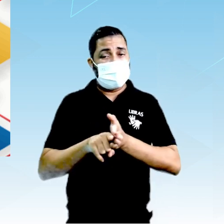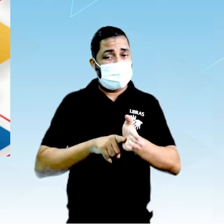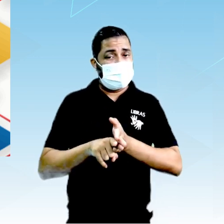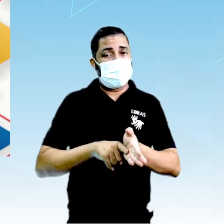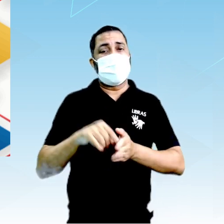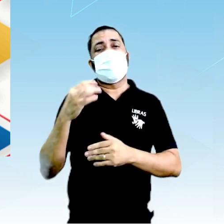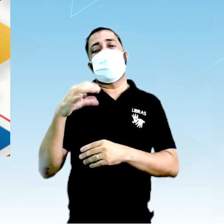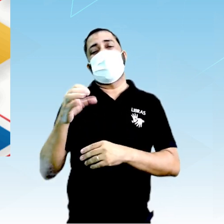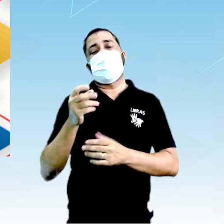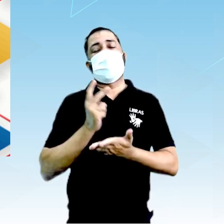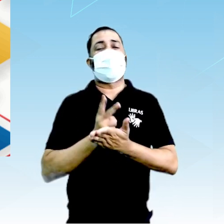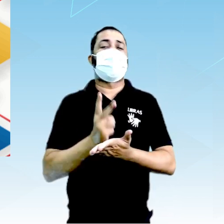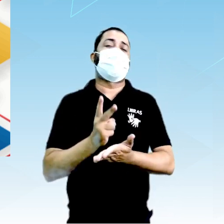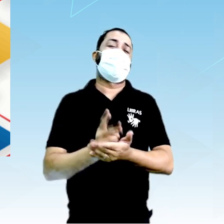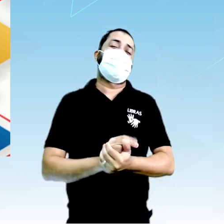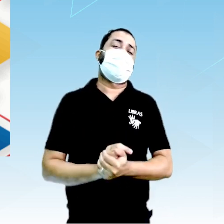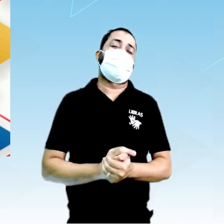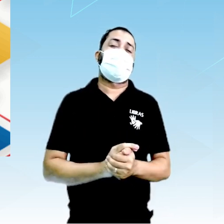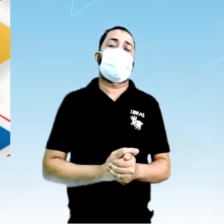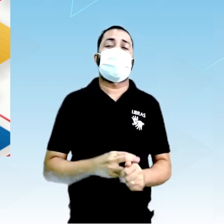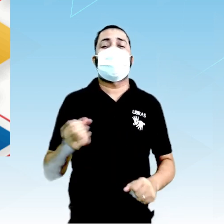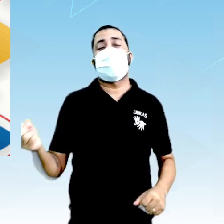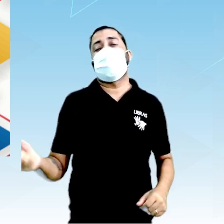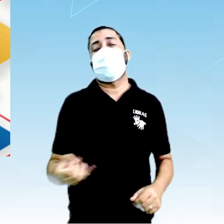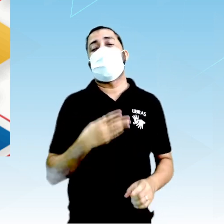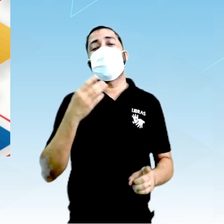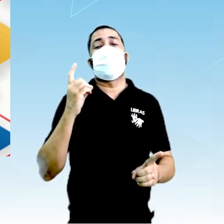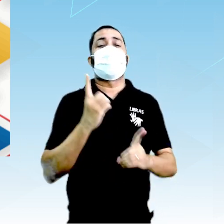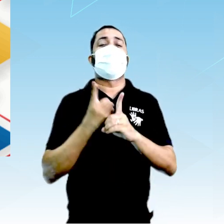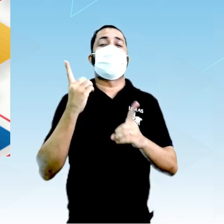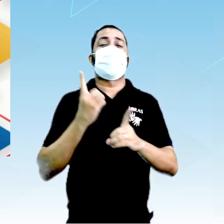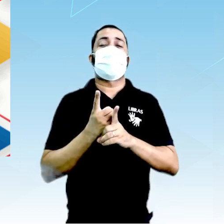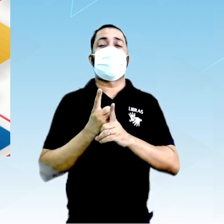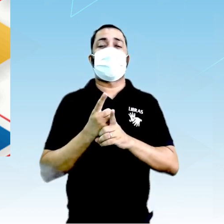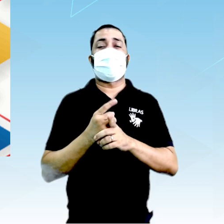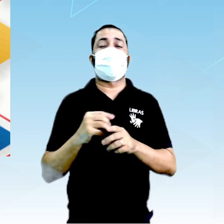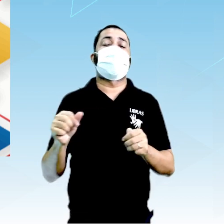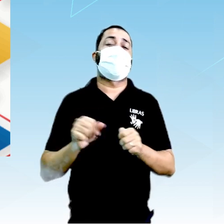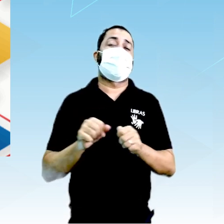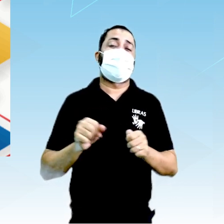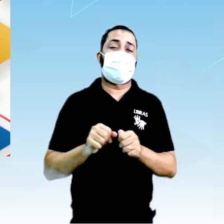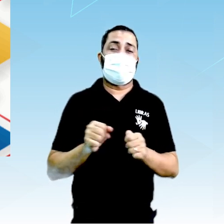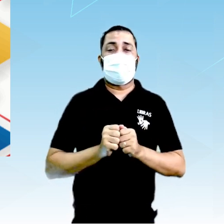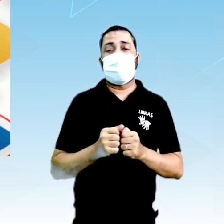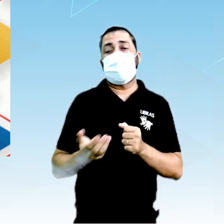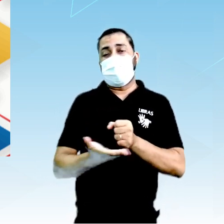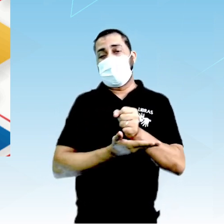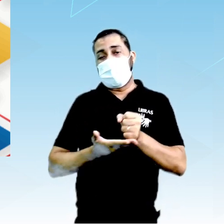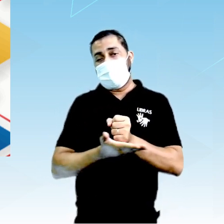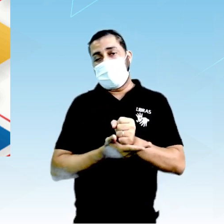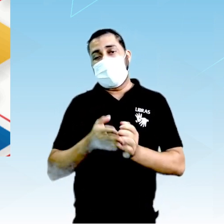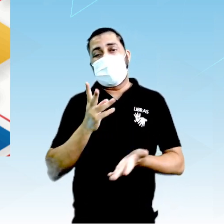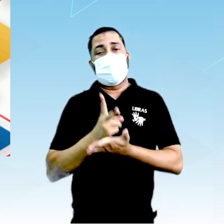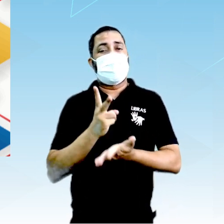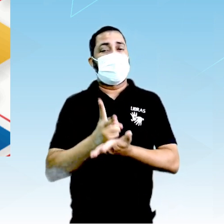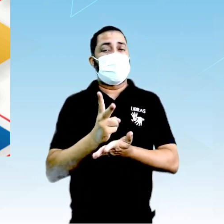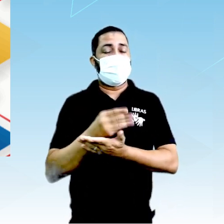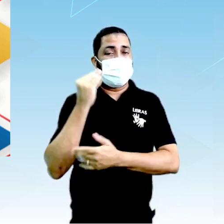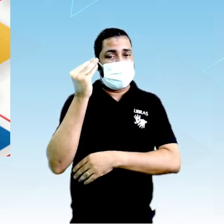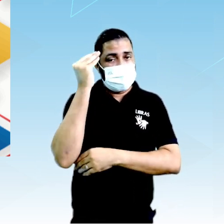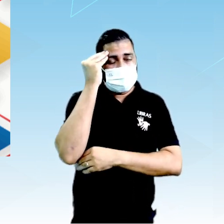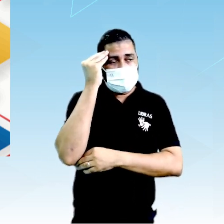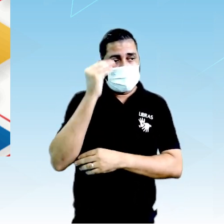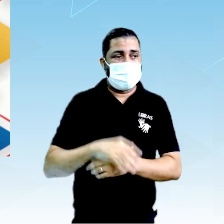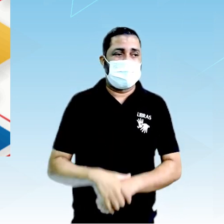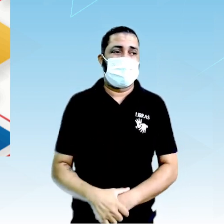científica continua e novas descobertas vão sendo realizadas com base sempre em experimentos.